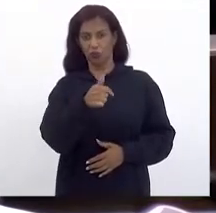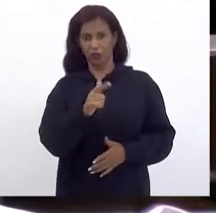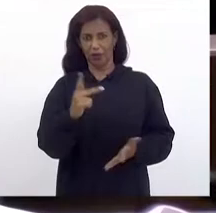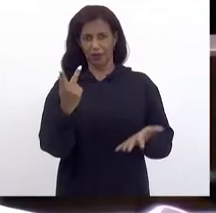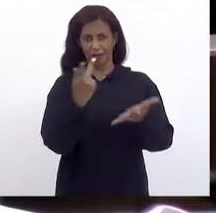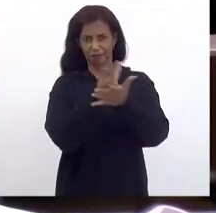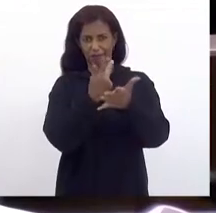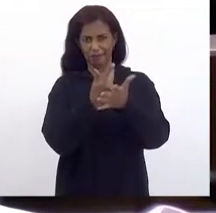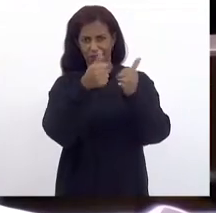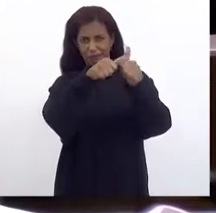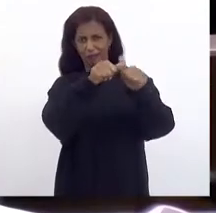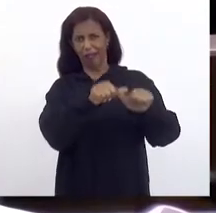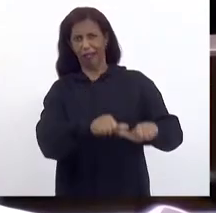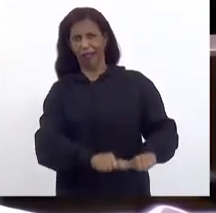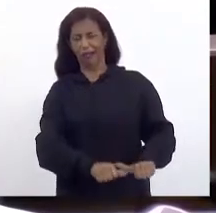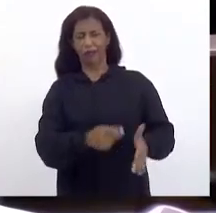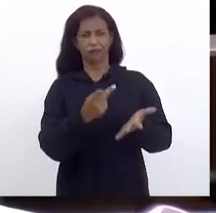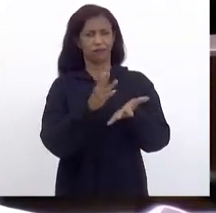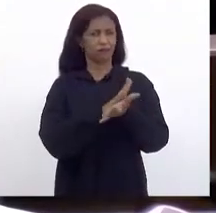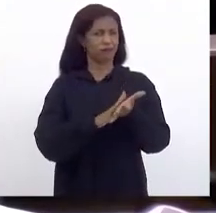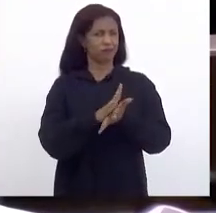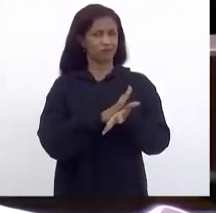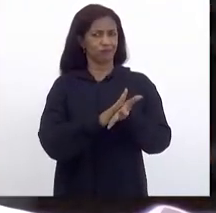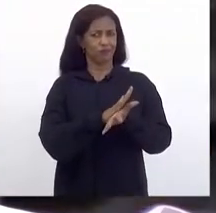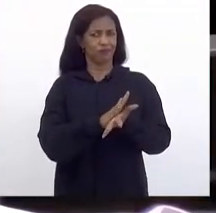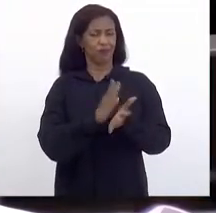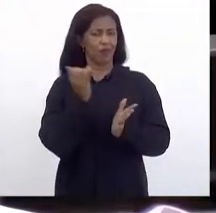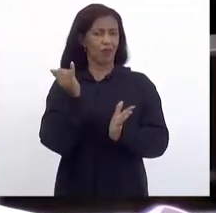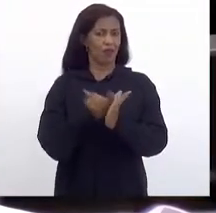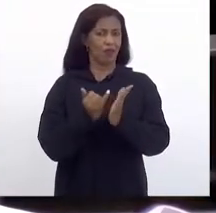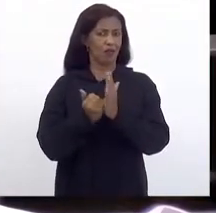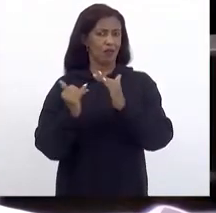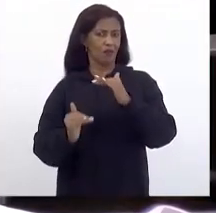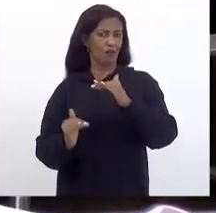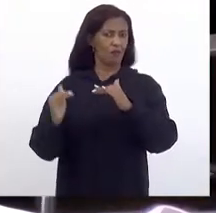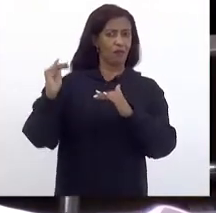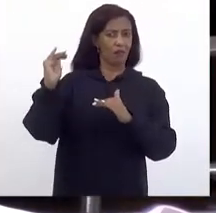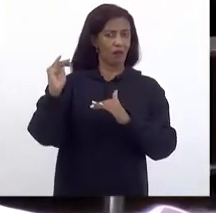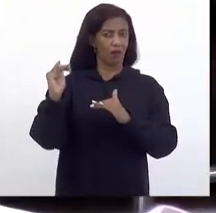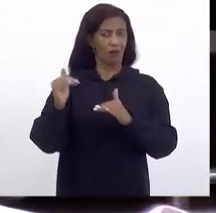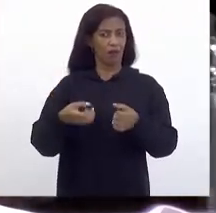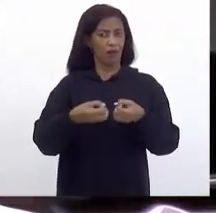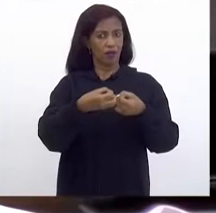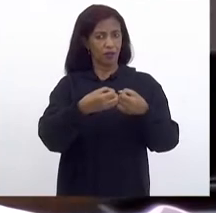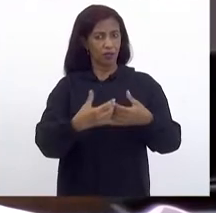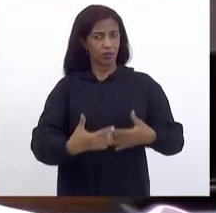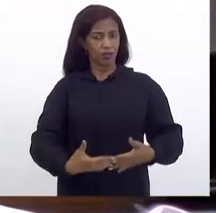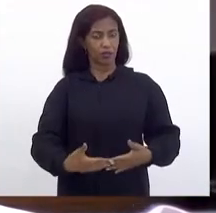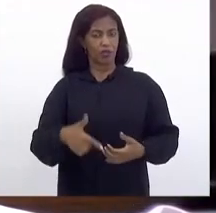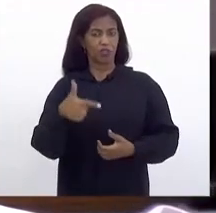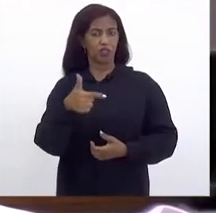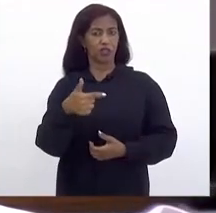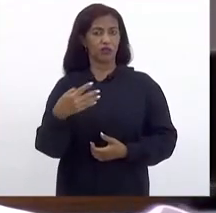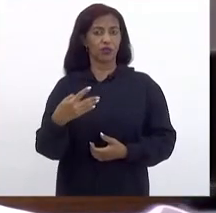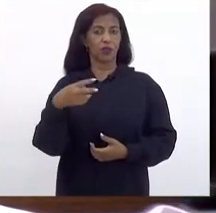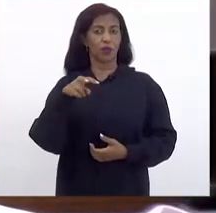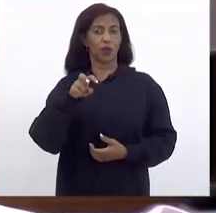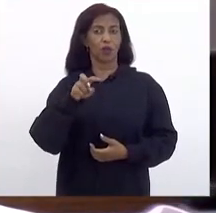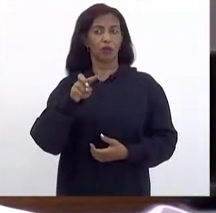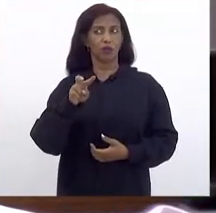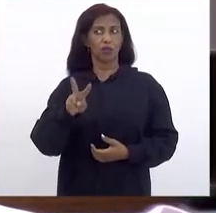Que felizmente Não aconteceu Que a receita Foi muito maior As despesas Correntes Estão de 24 58